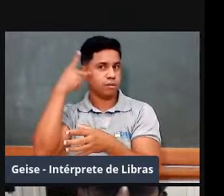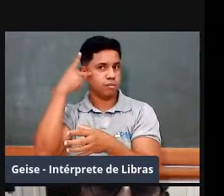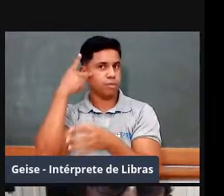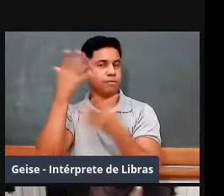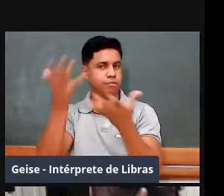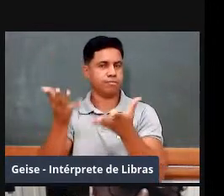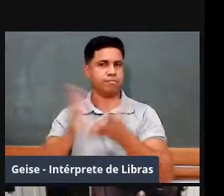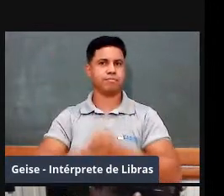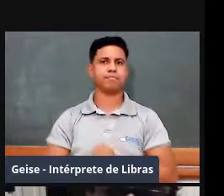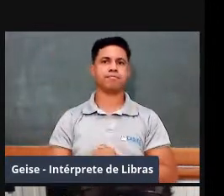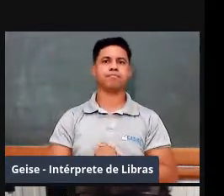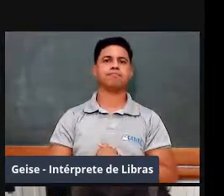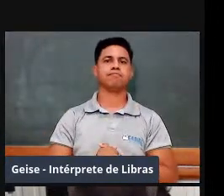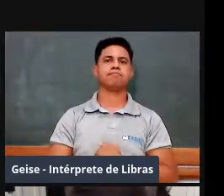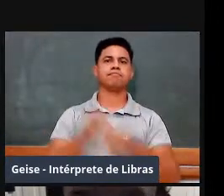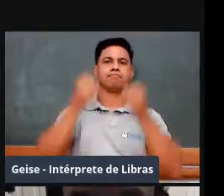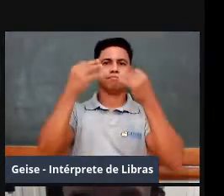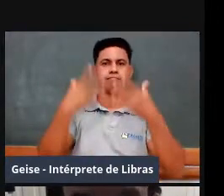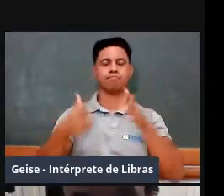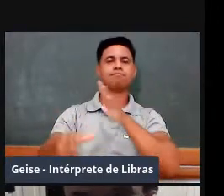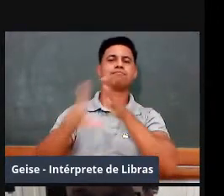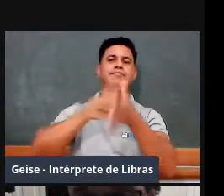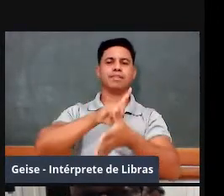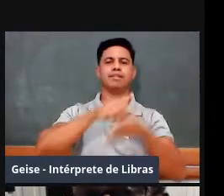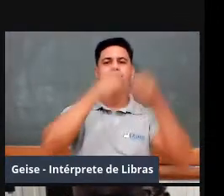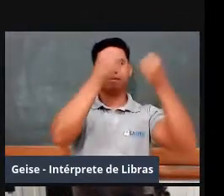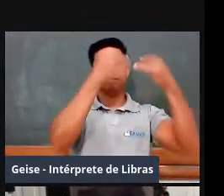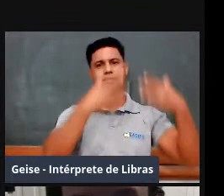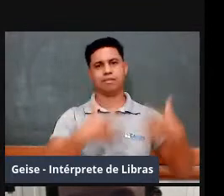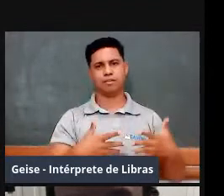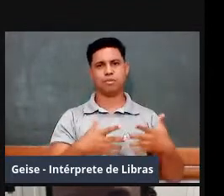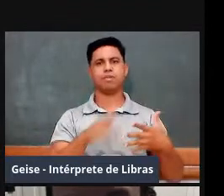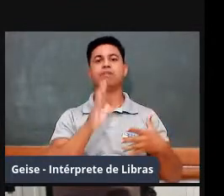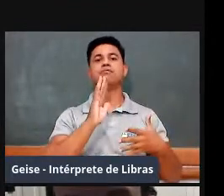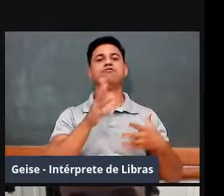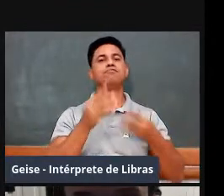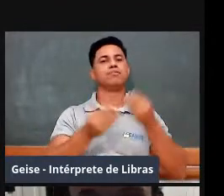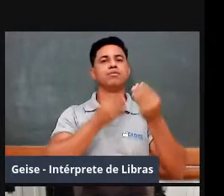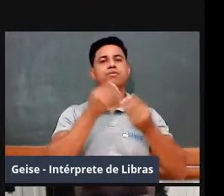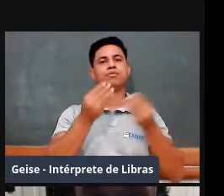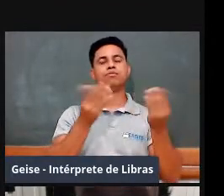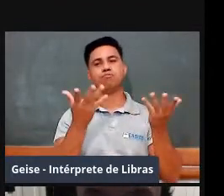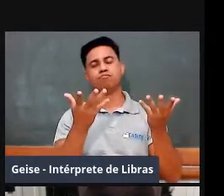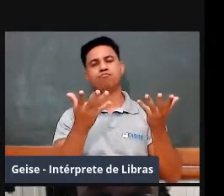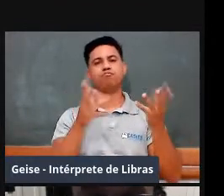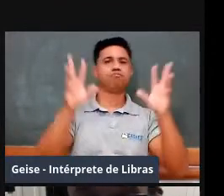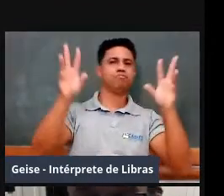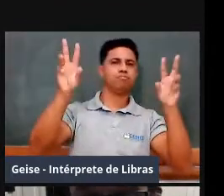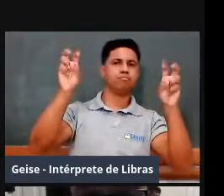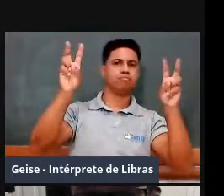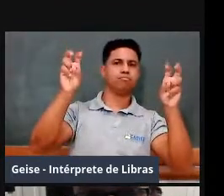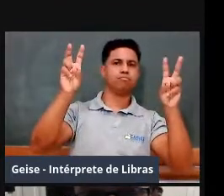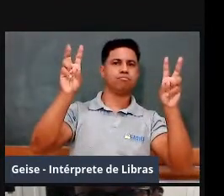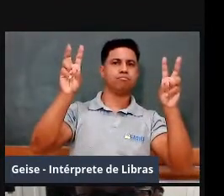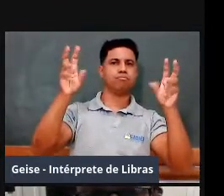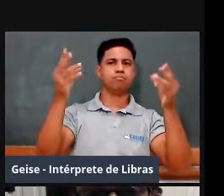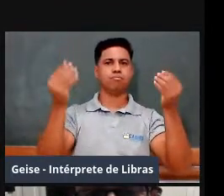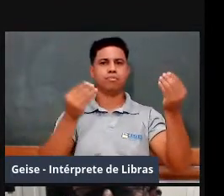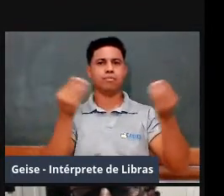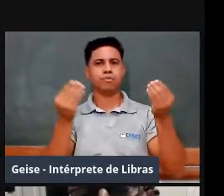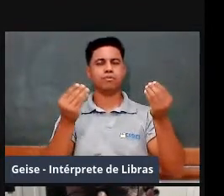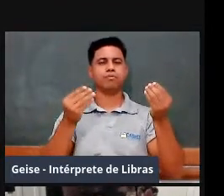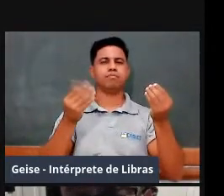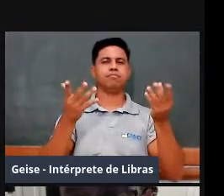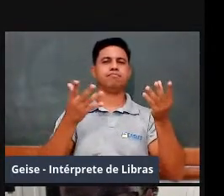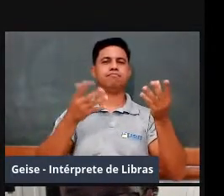Bom, antes de mais nada, já que a gente vai abordar na temática da nossa conversa